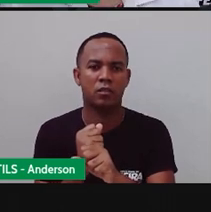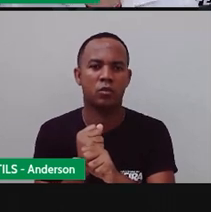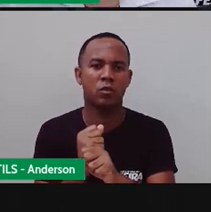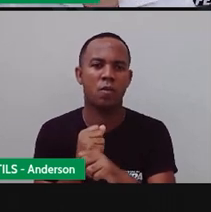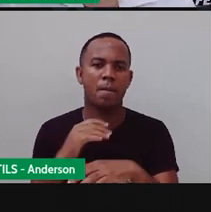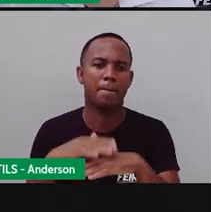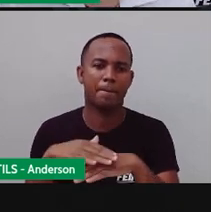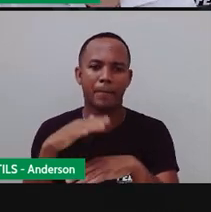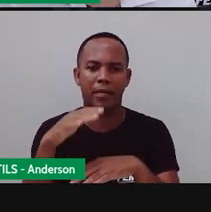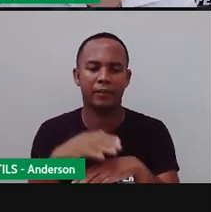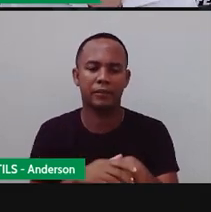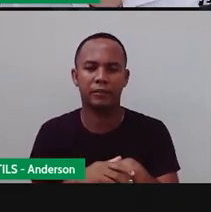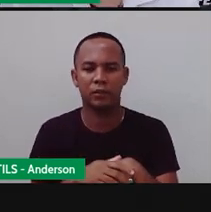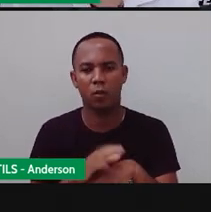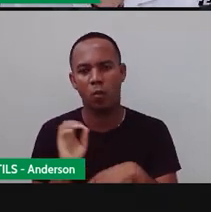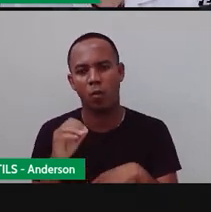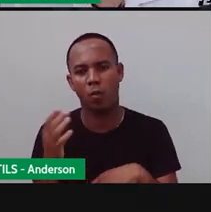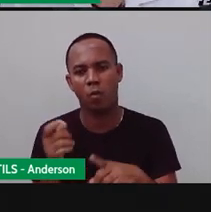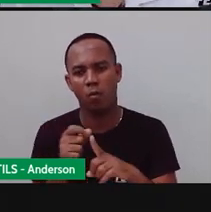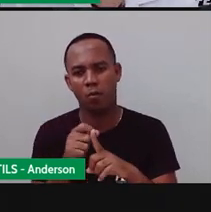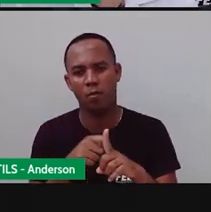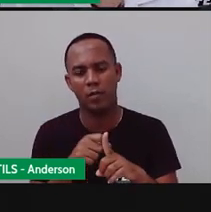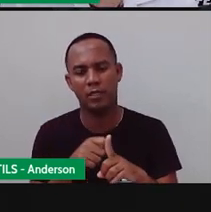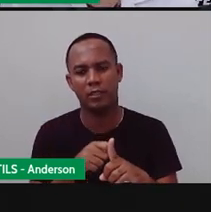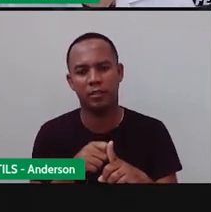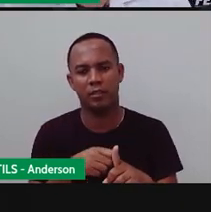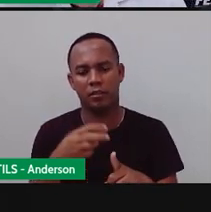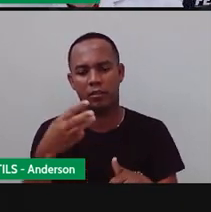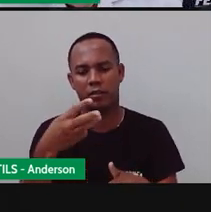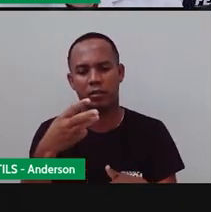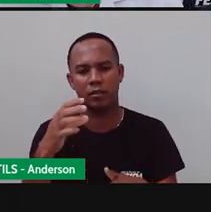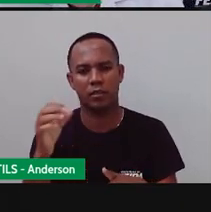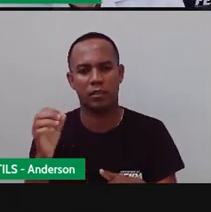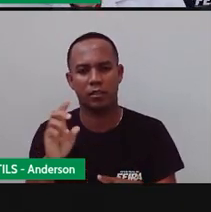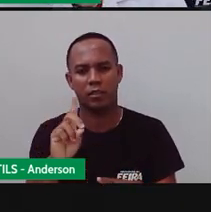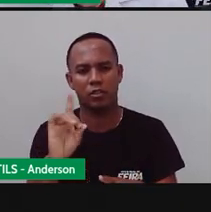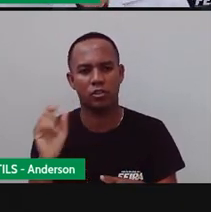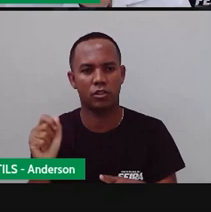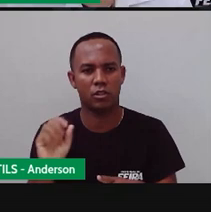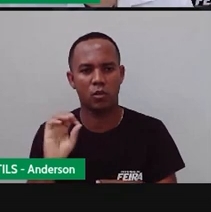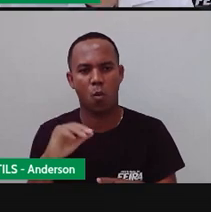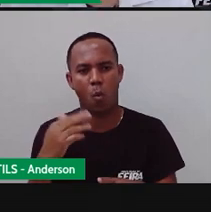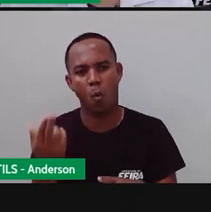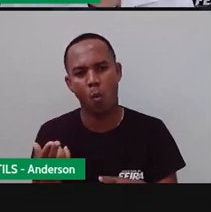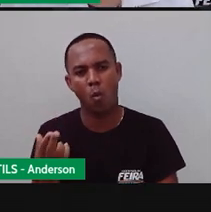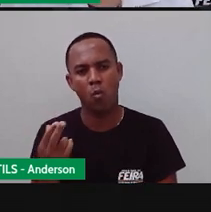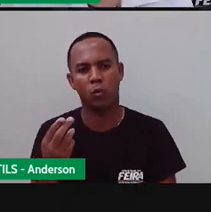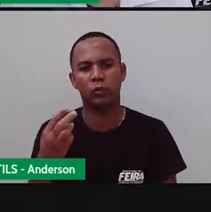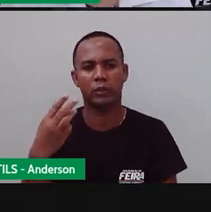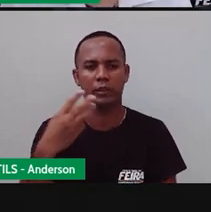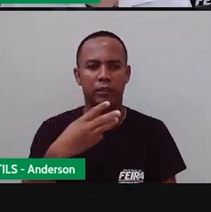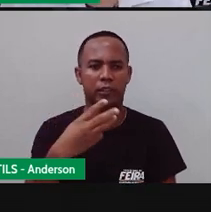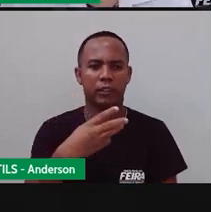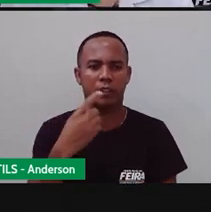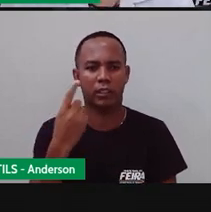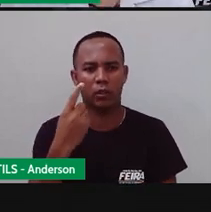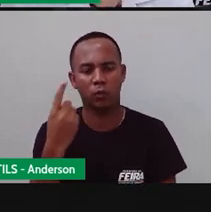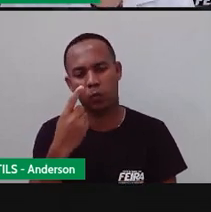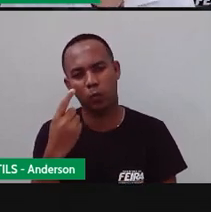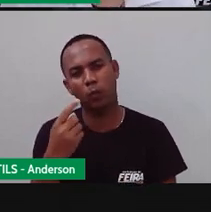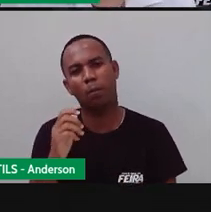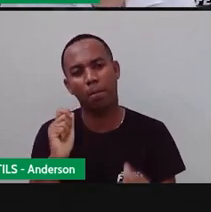mês, ele pode ter, né? 30 dias ou 31. Ou, no caso de fevereiro, né?